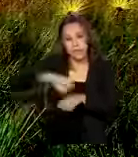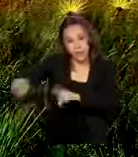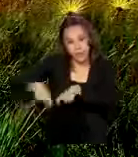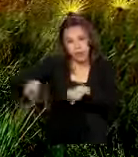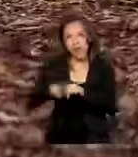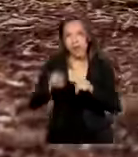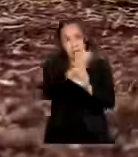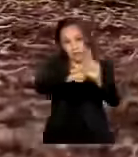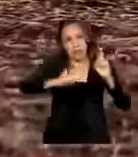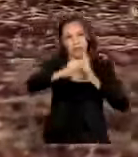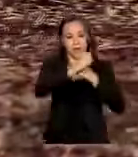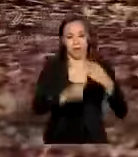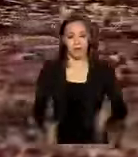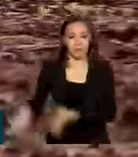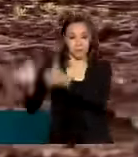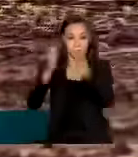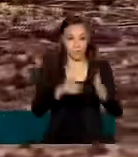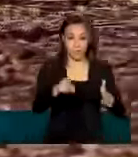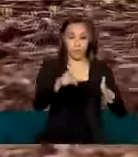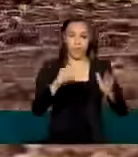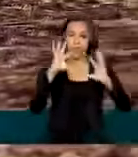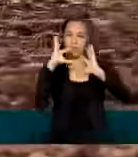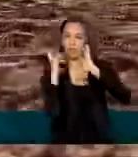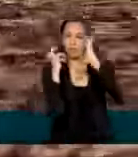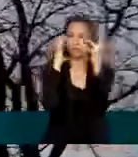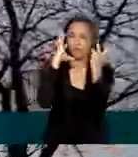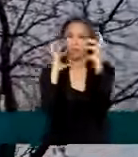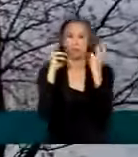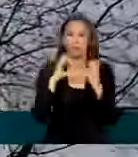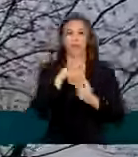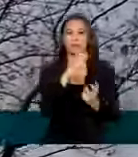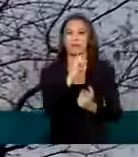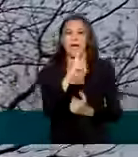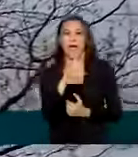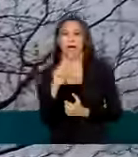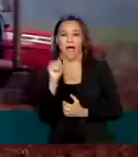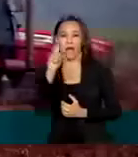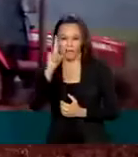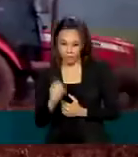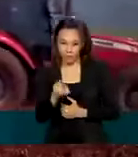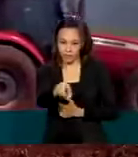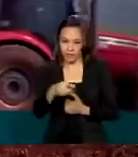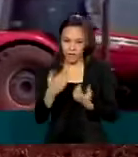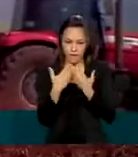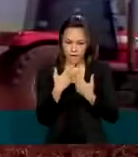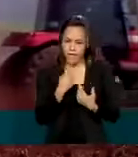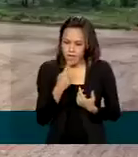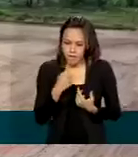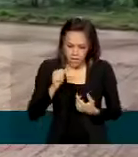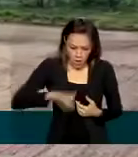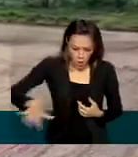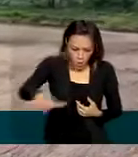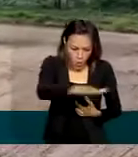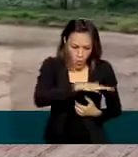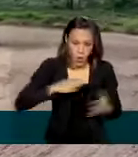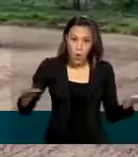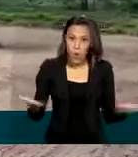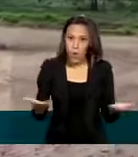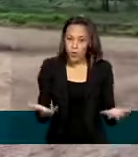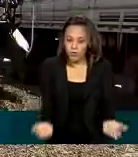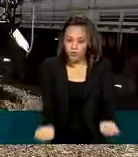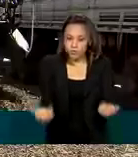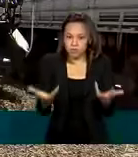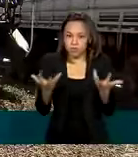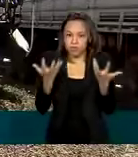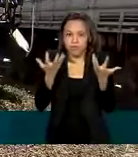No cerrado, a terra vermelha e seca por muitos anos considerada pobre, hoje é um grande celeiro de grãos do